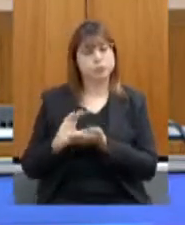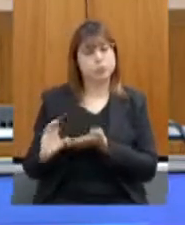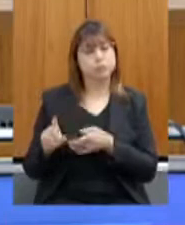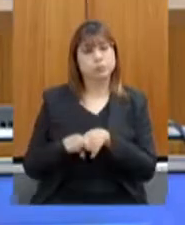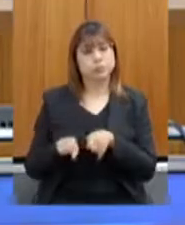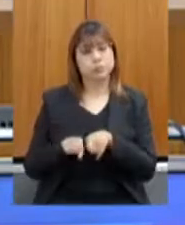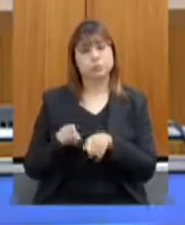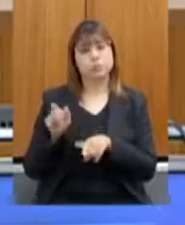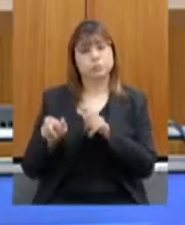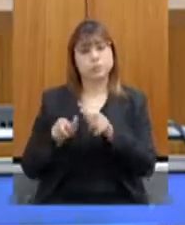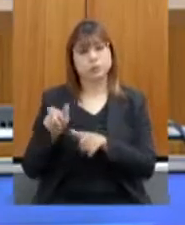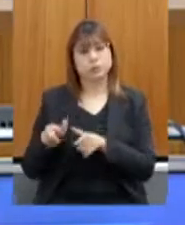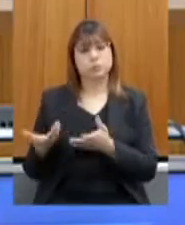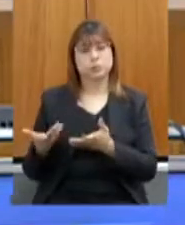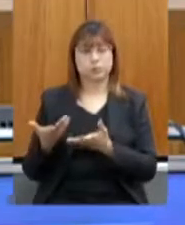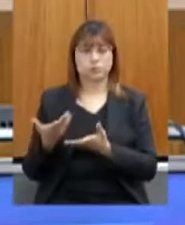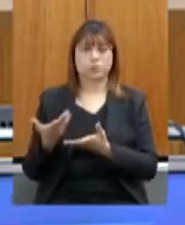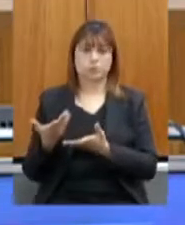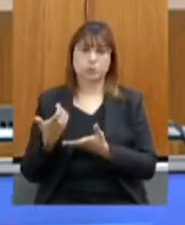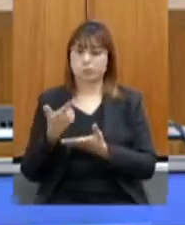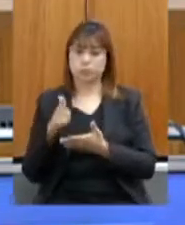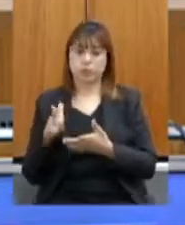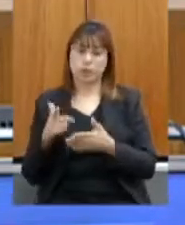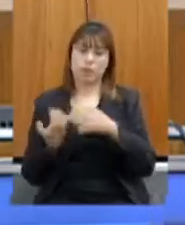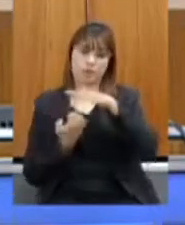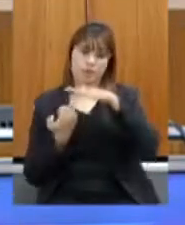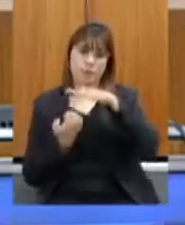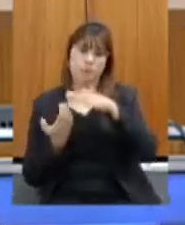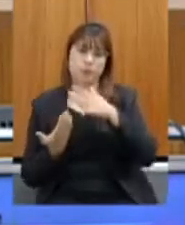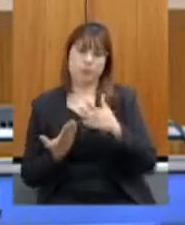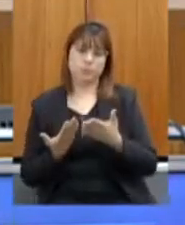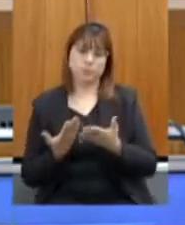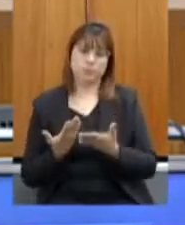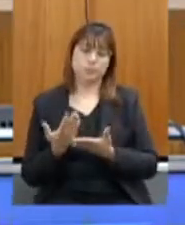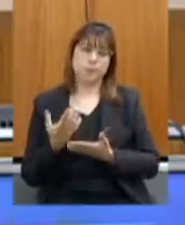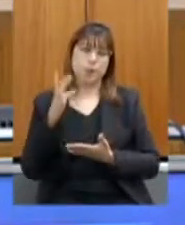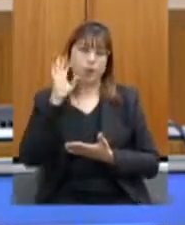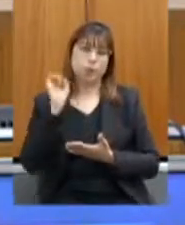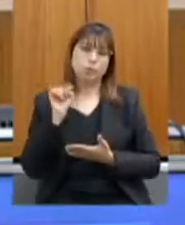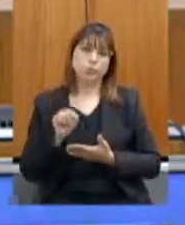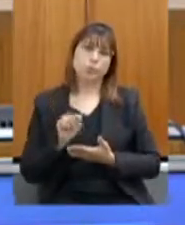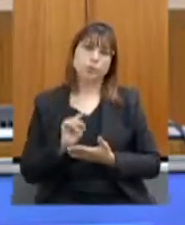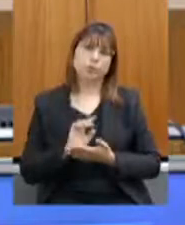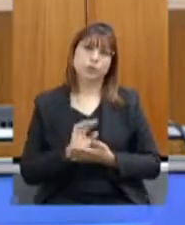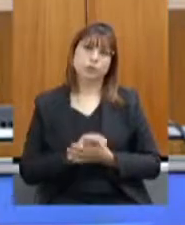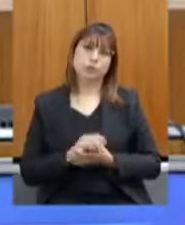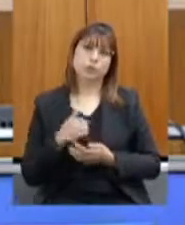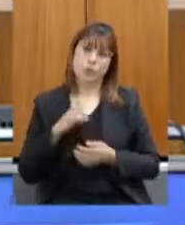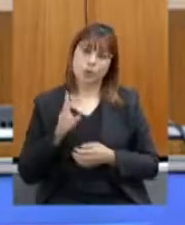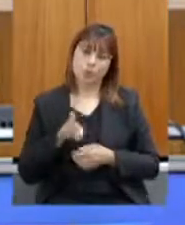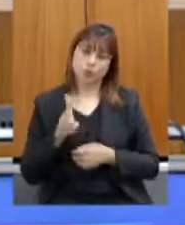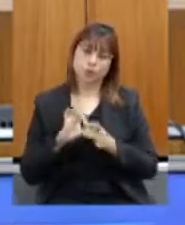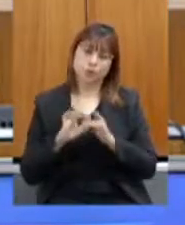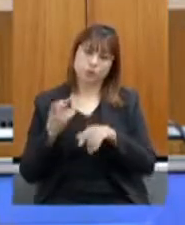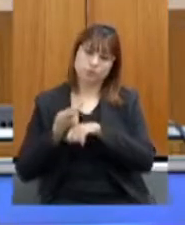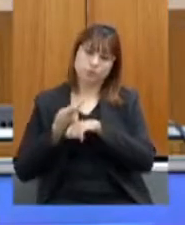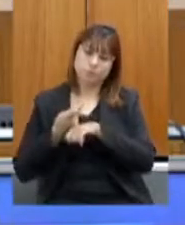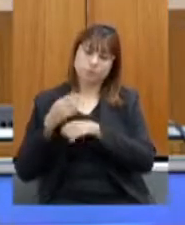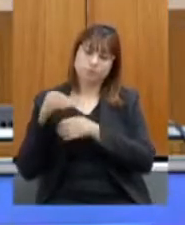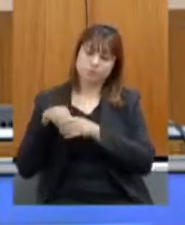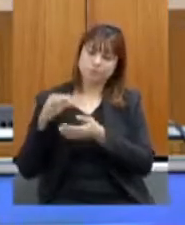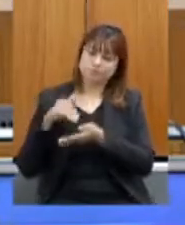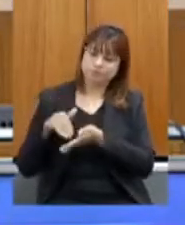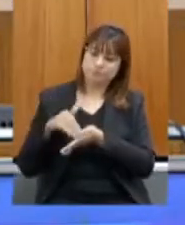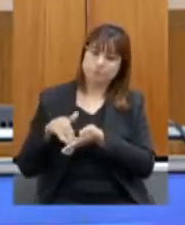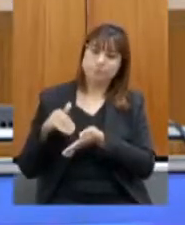aos nossos produtores rurais eu acho que era isso aqui eu continuo à disposição na secretaria para atender